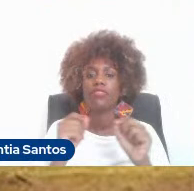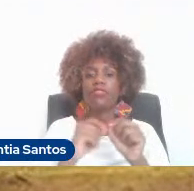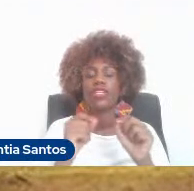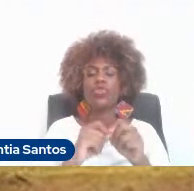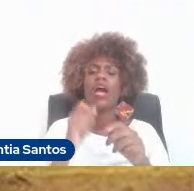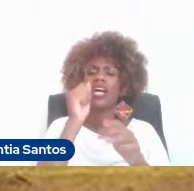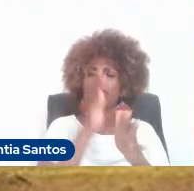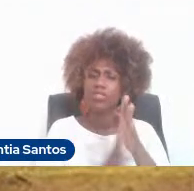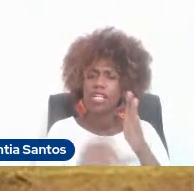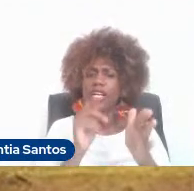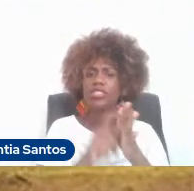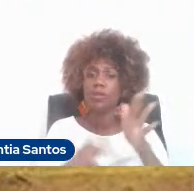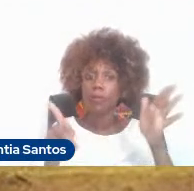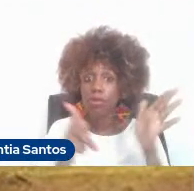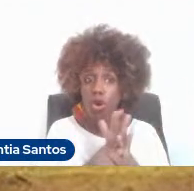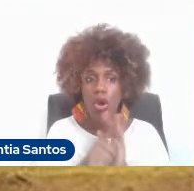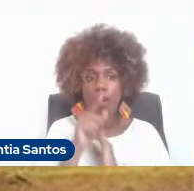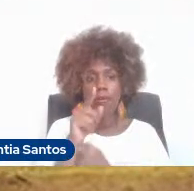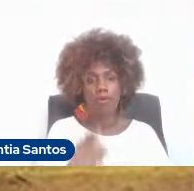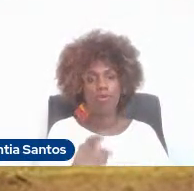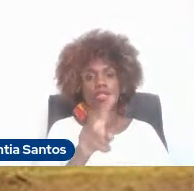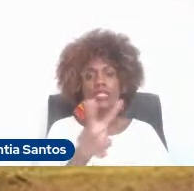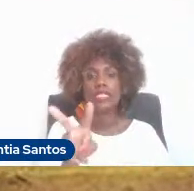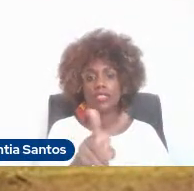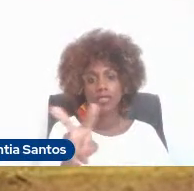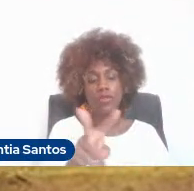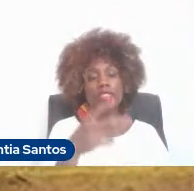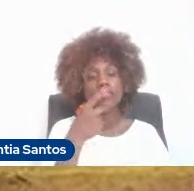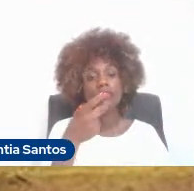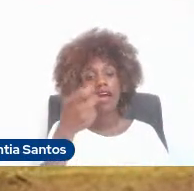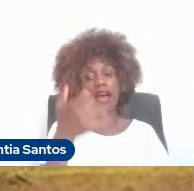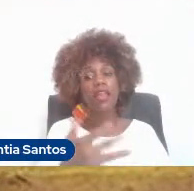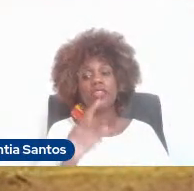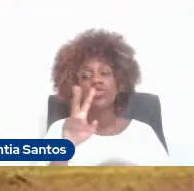exercícios específicos, por exemplo, aqui esses dois tratam da